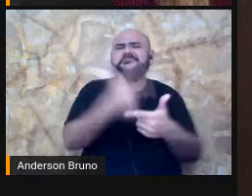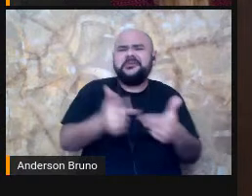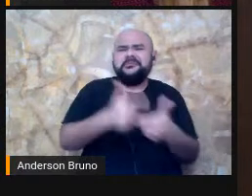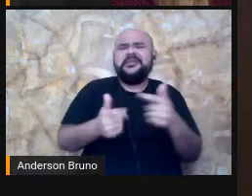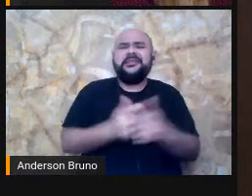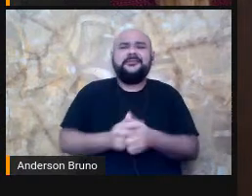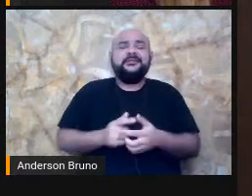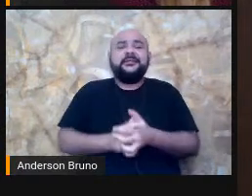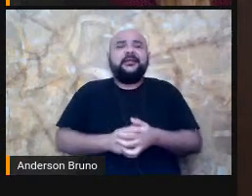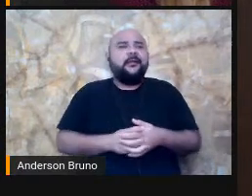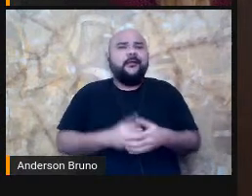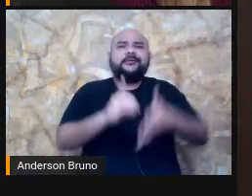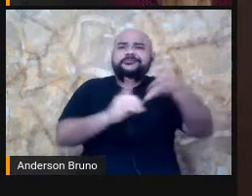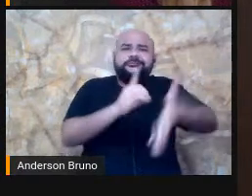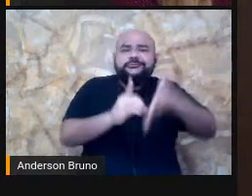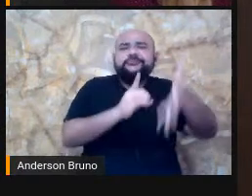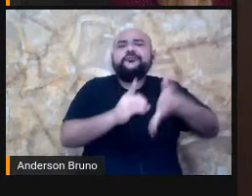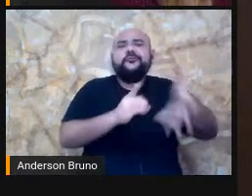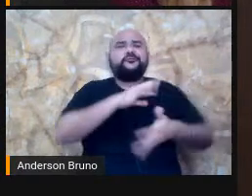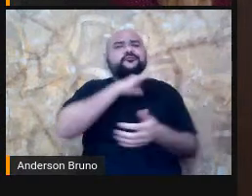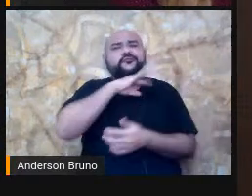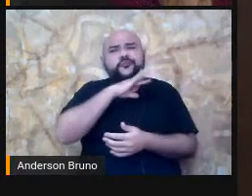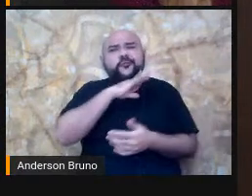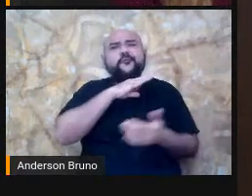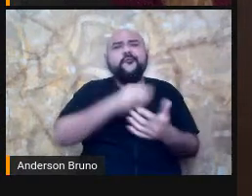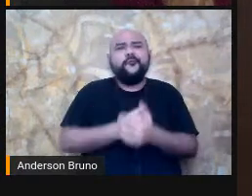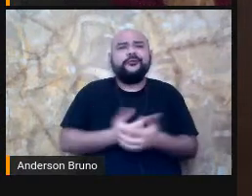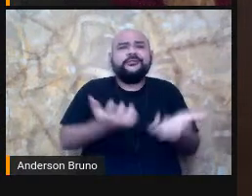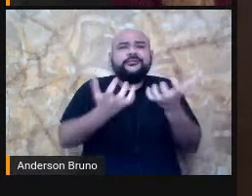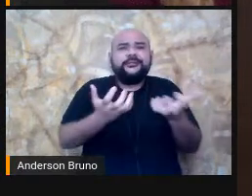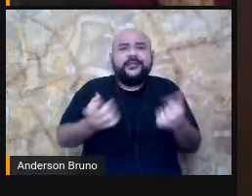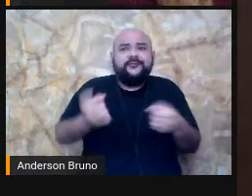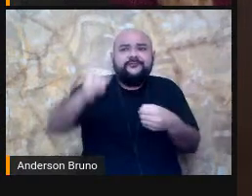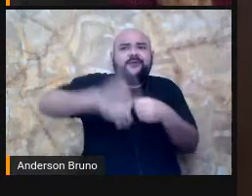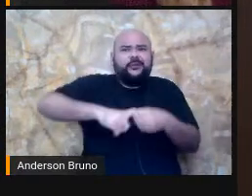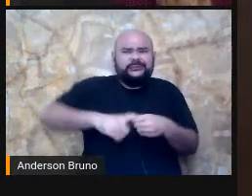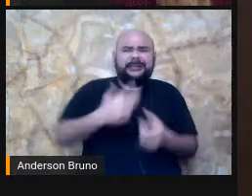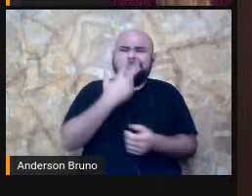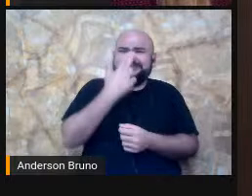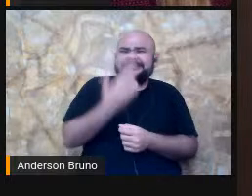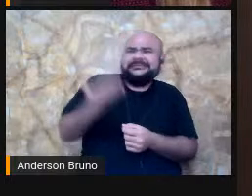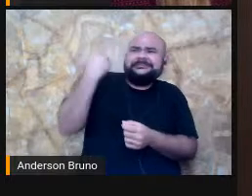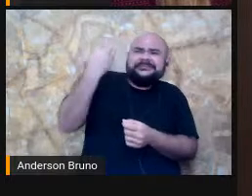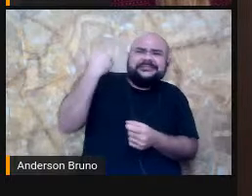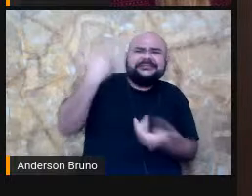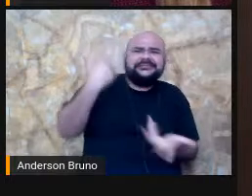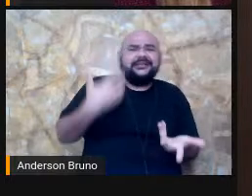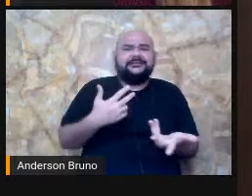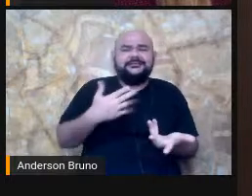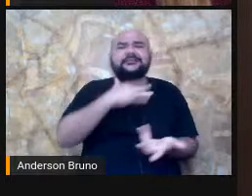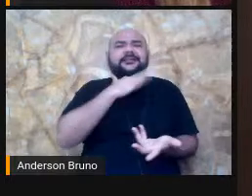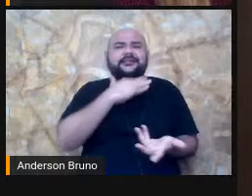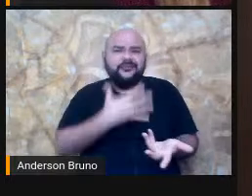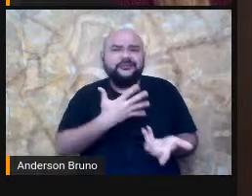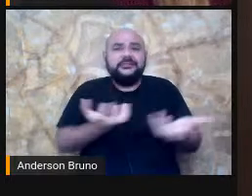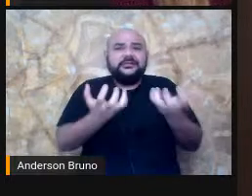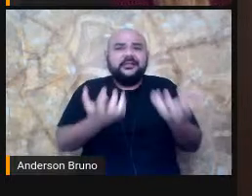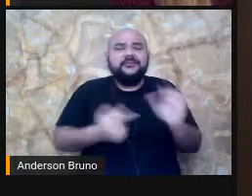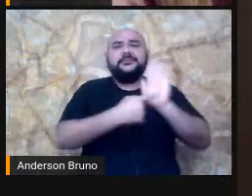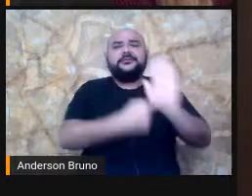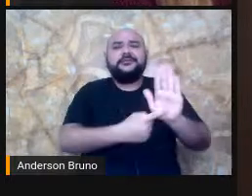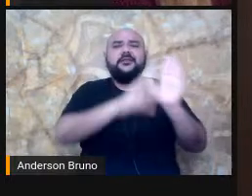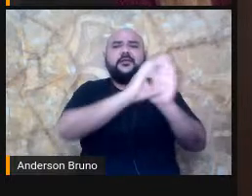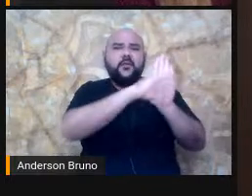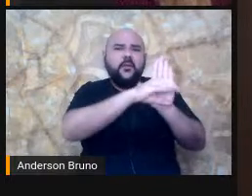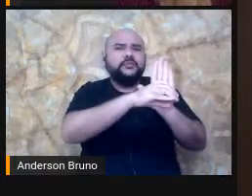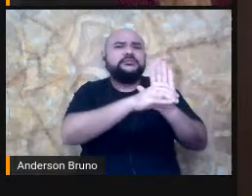discursos infelizes em relação a isso. Por isso, é importante a gente atentar para essa conceituação. Ao longo dos anos,